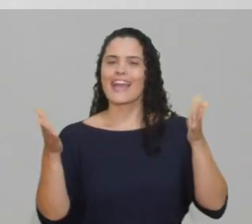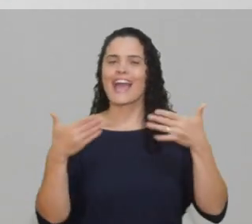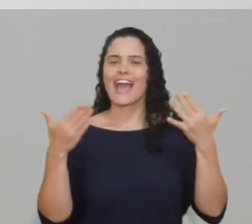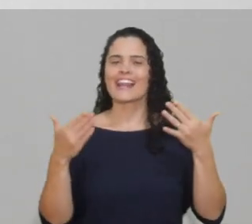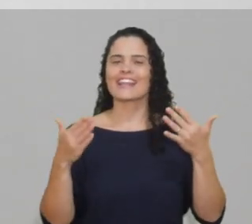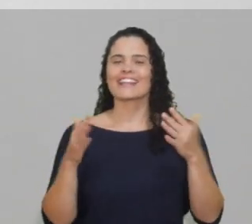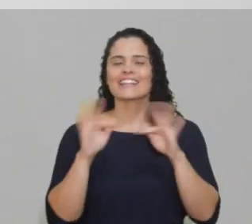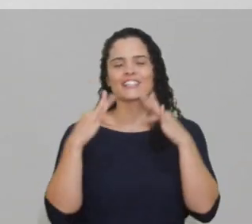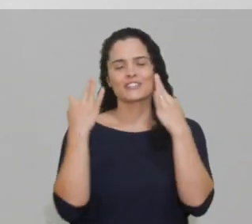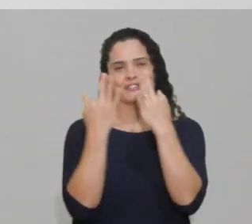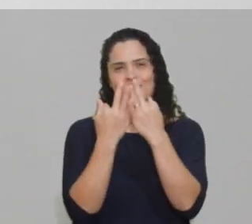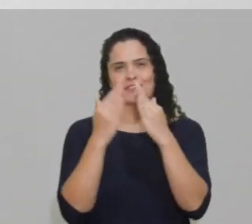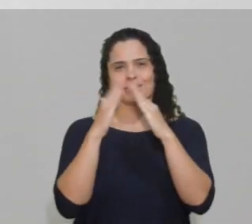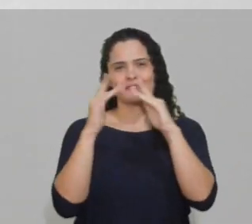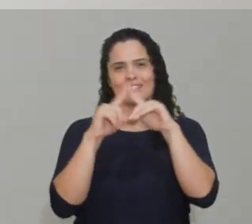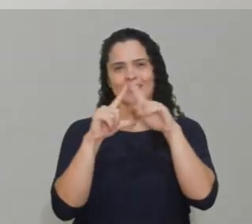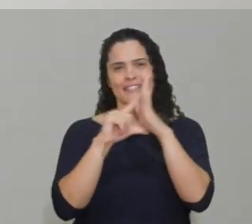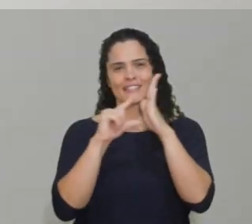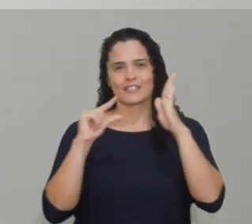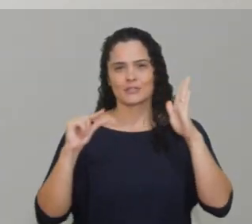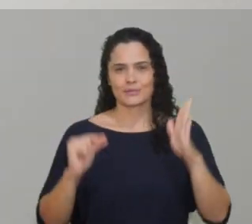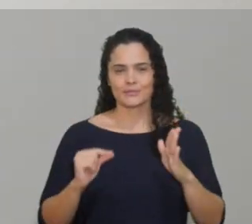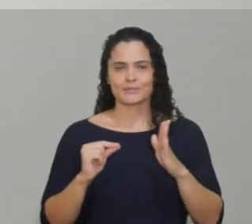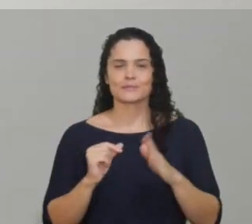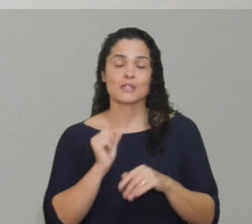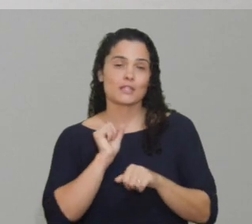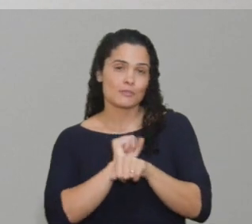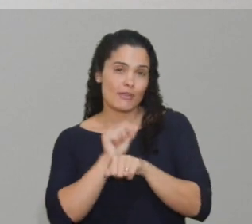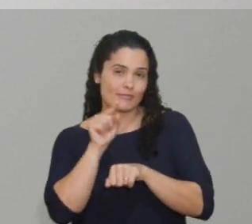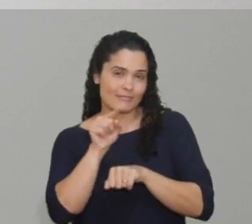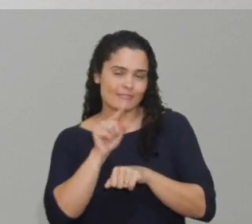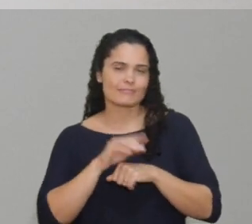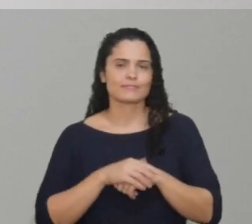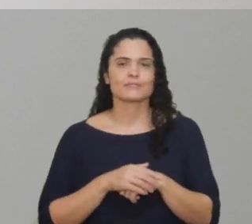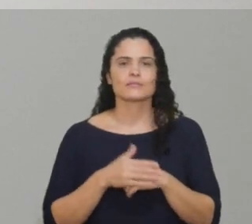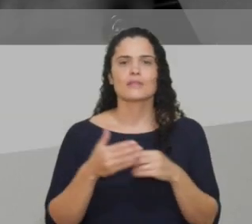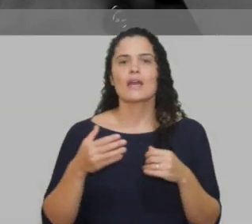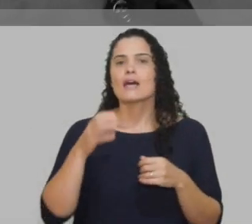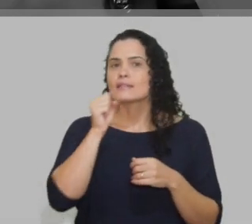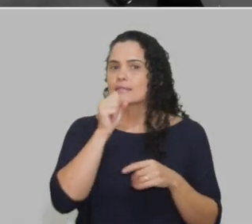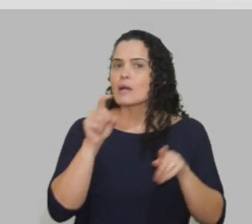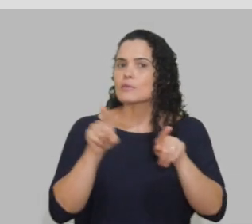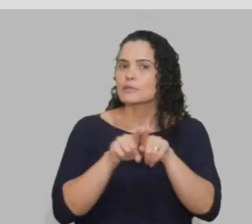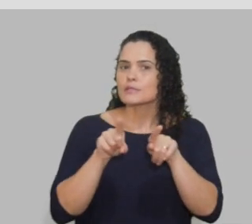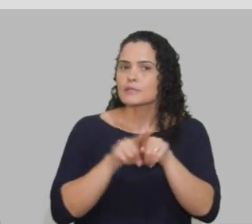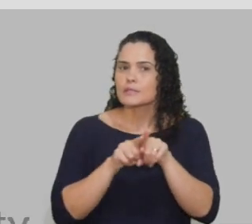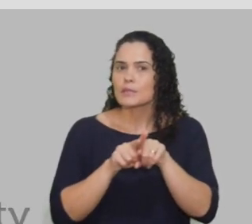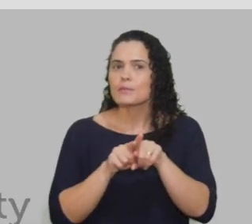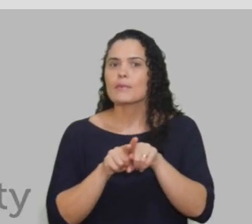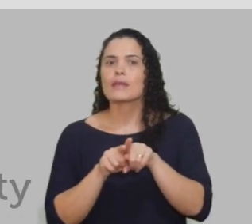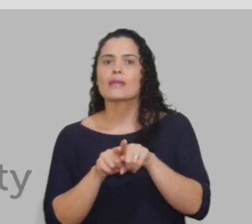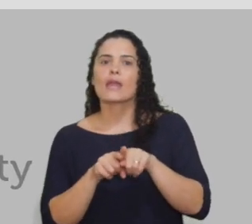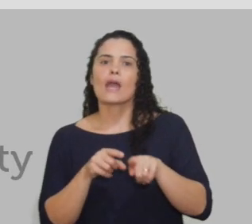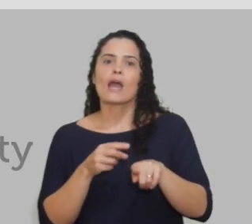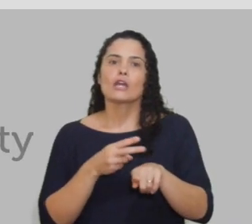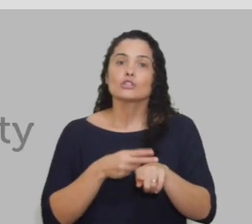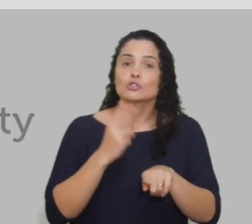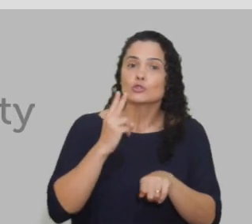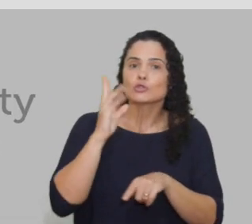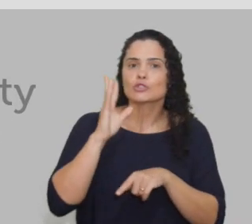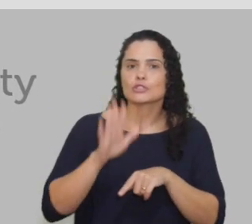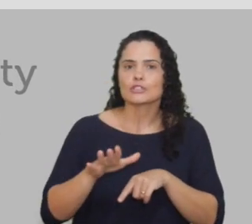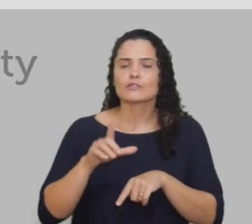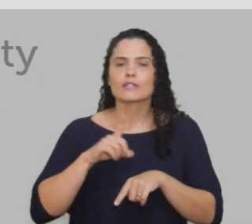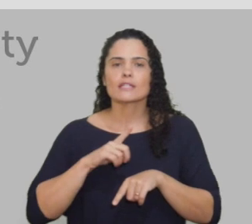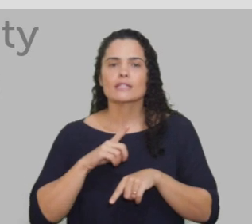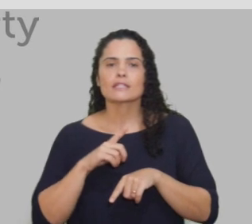família Ibemeia. Te esperamos lá! E também nesse sábado, às 14 horas, acontecerá o Conselho de Pastores aqui na Ibemeia.